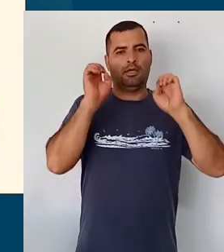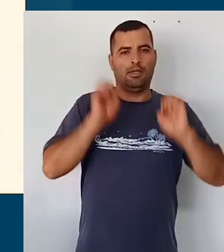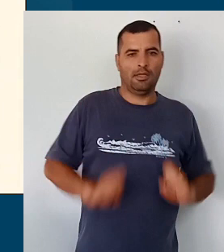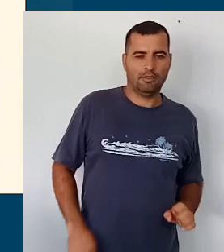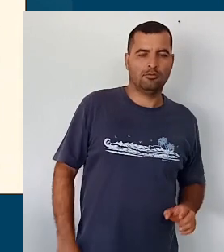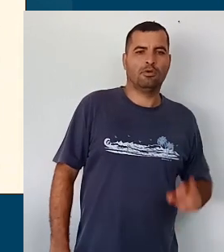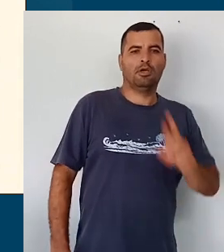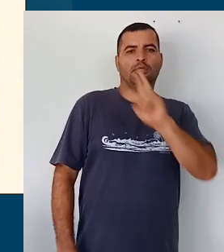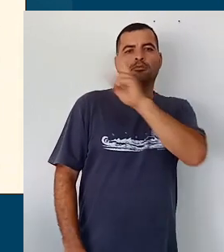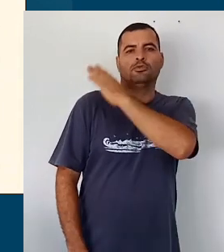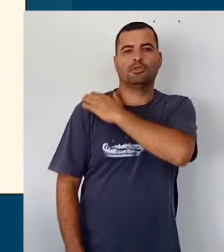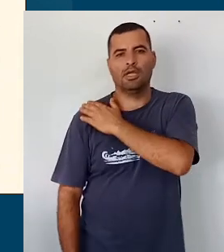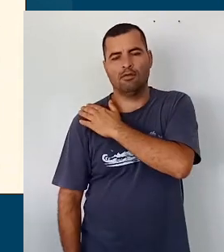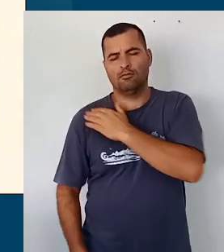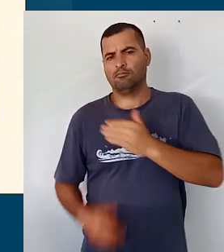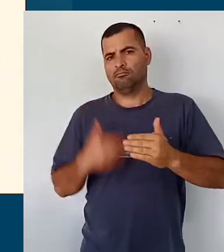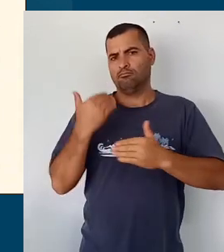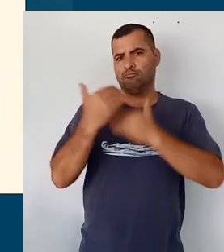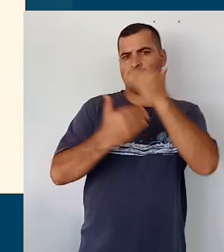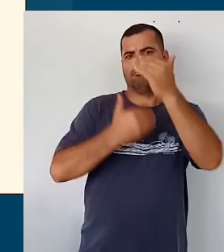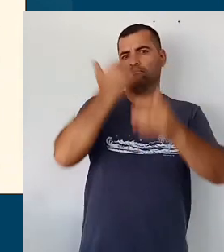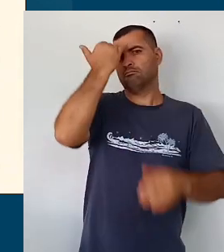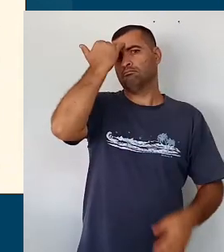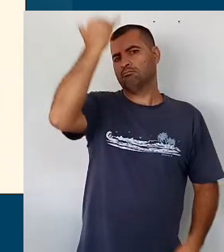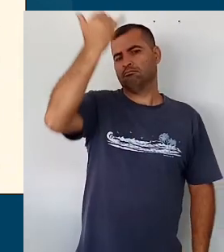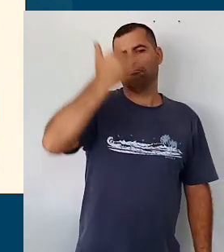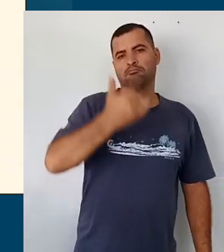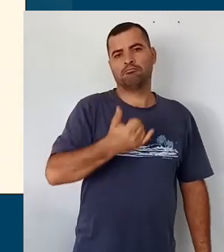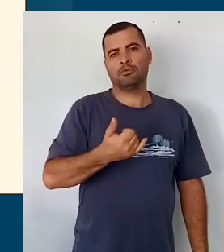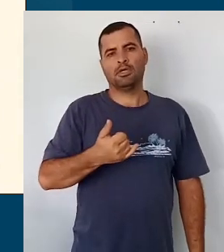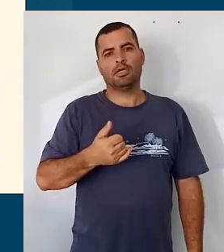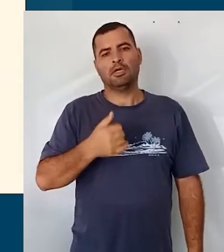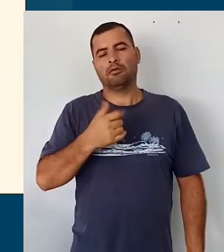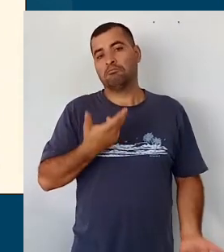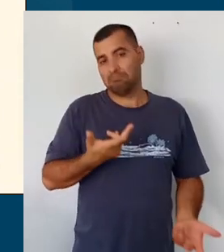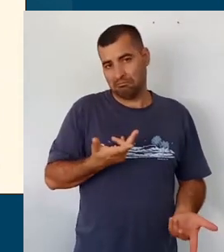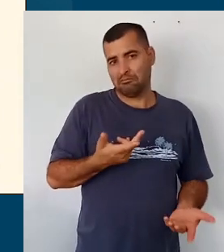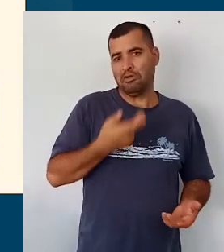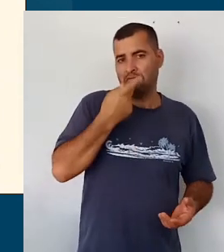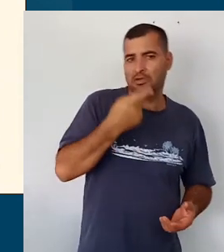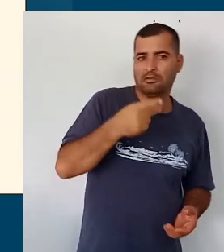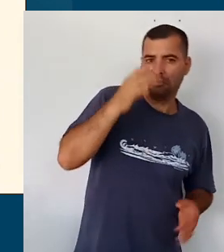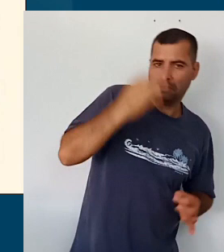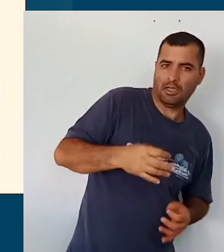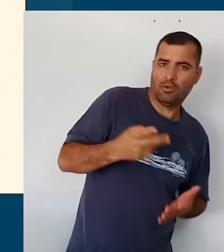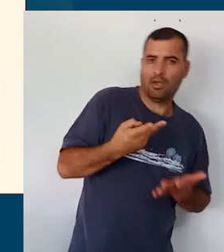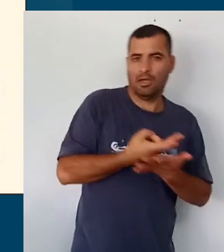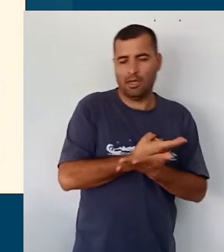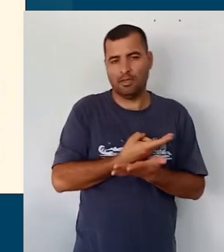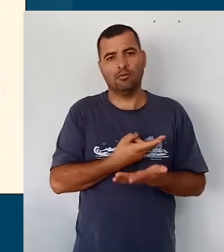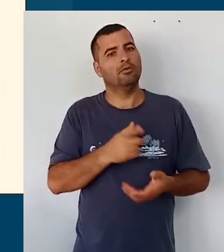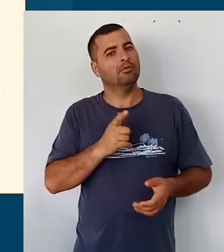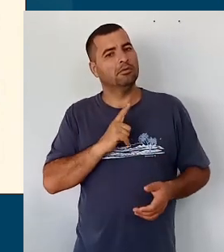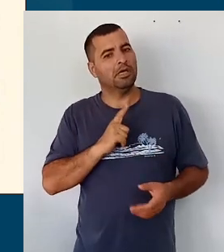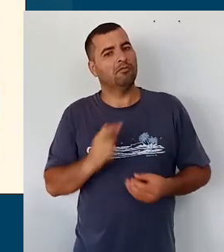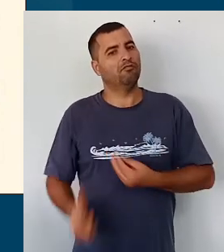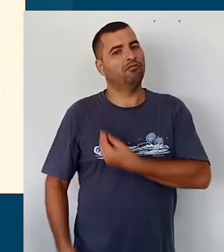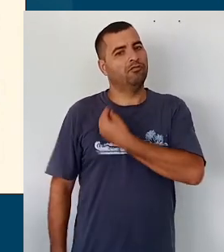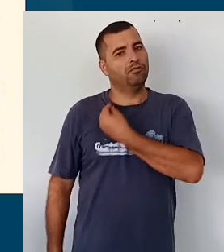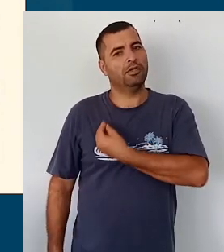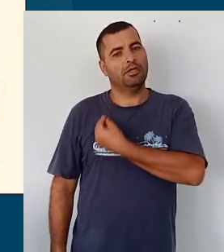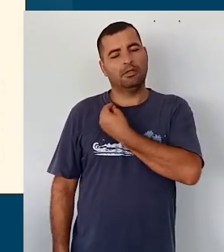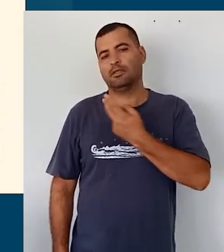responsável, um ser humano criativo, um ser humano crítico, um ser humano que transita por diferentes áreas da sua vida